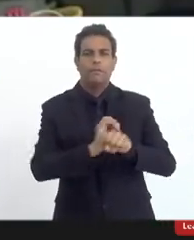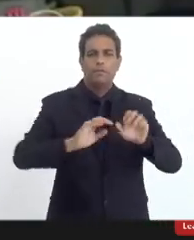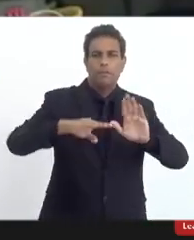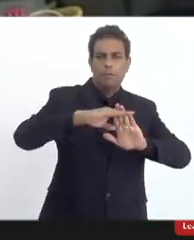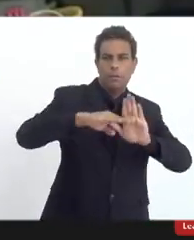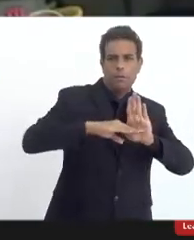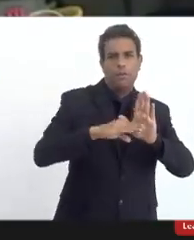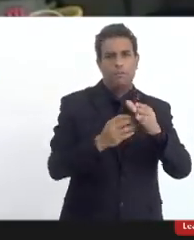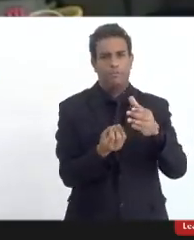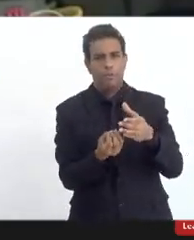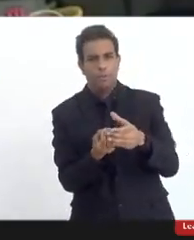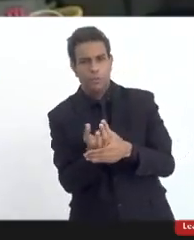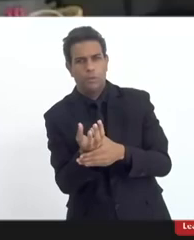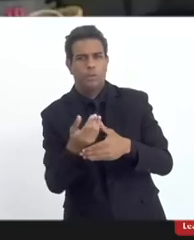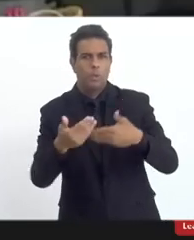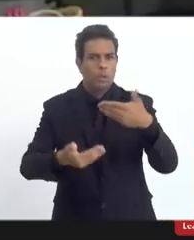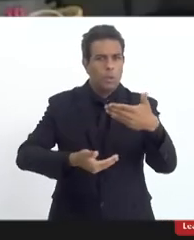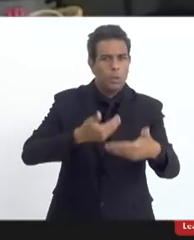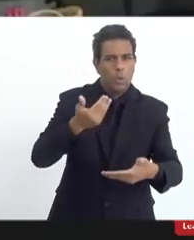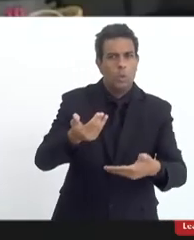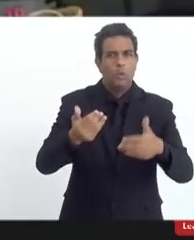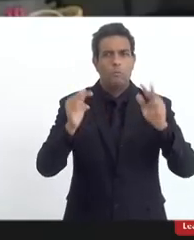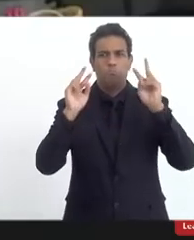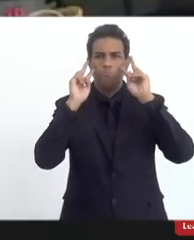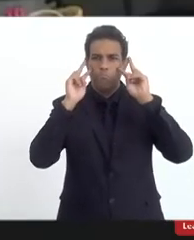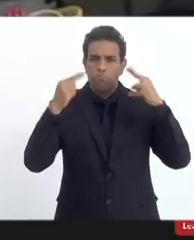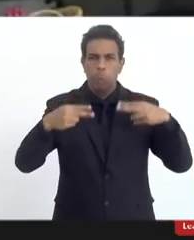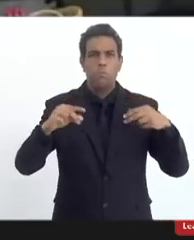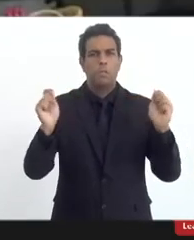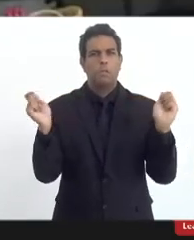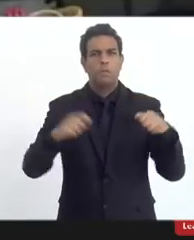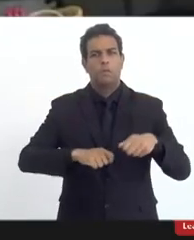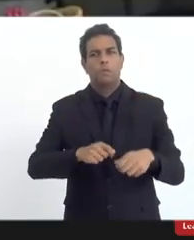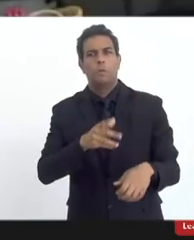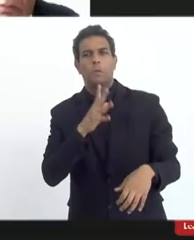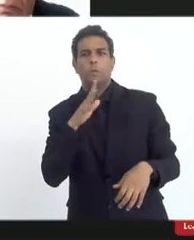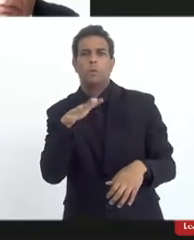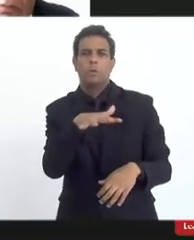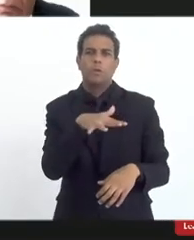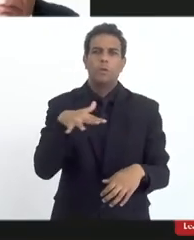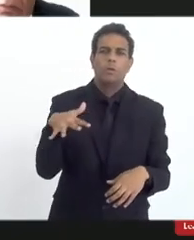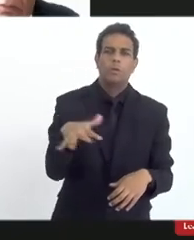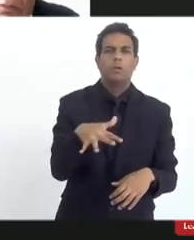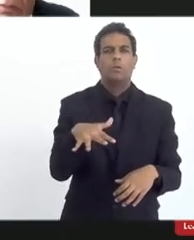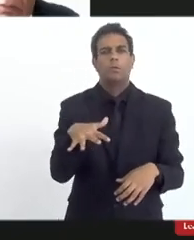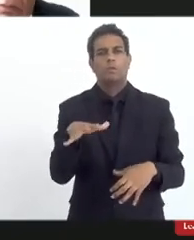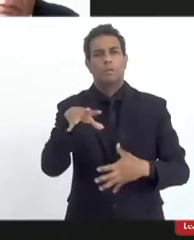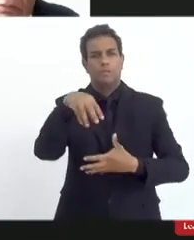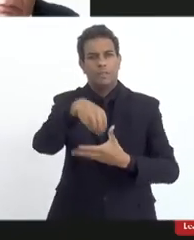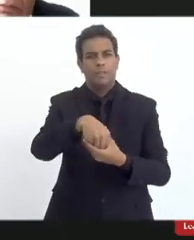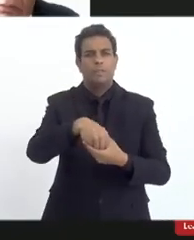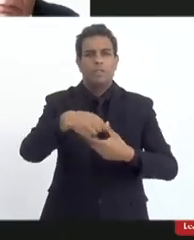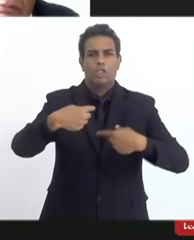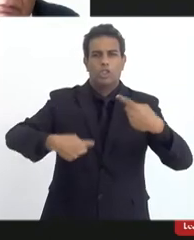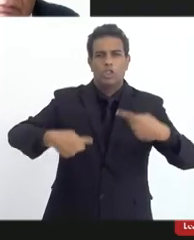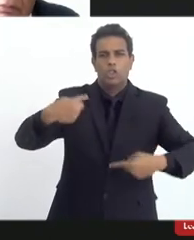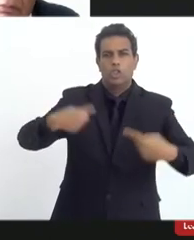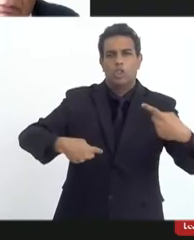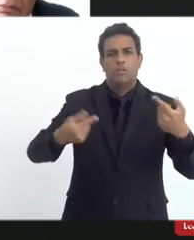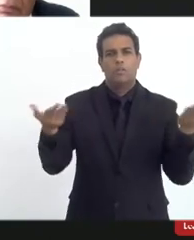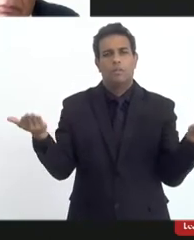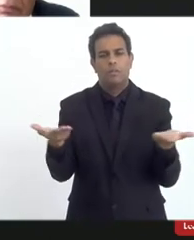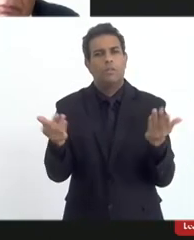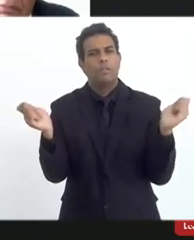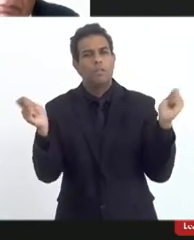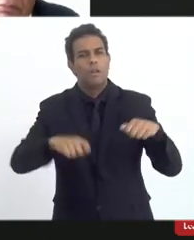pra poder a partir desses relatos a gente trazer né pra discussão em sala de aula